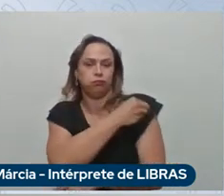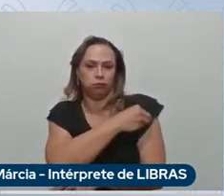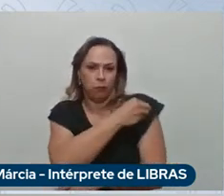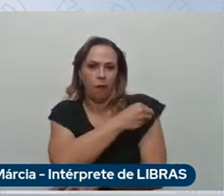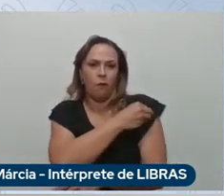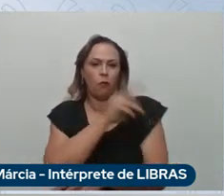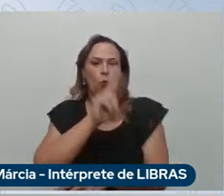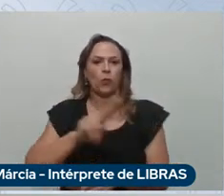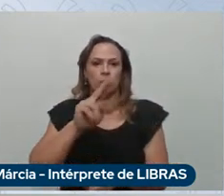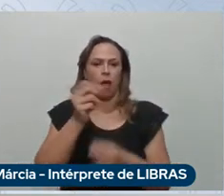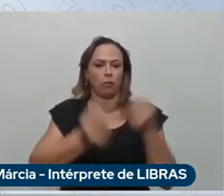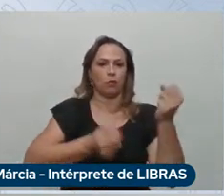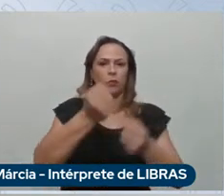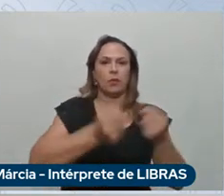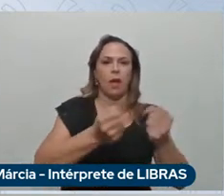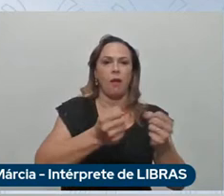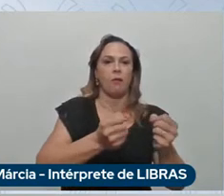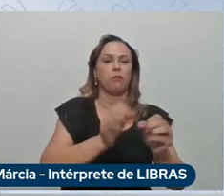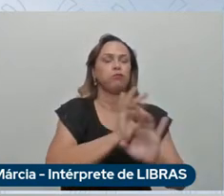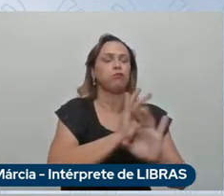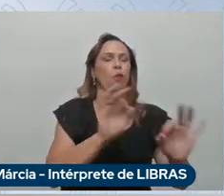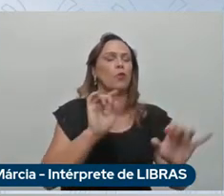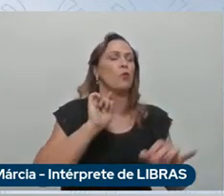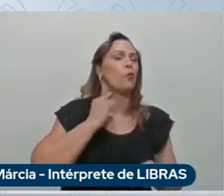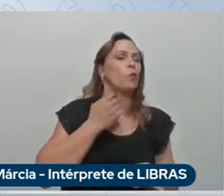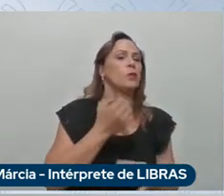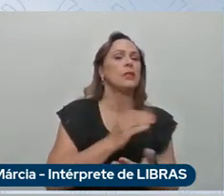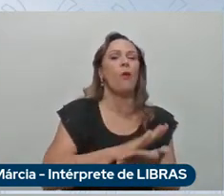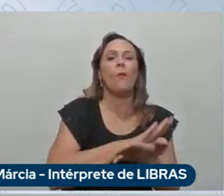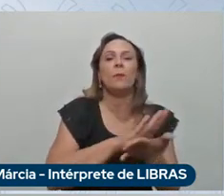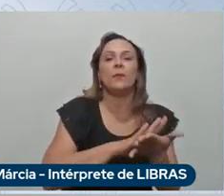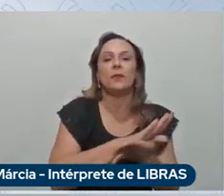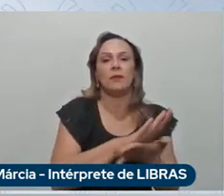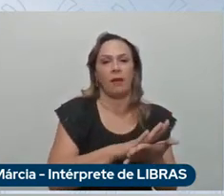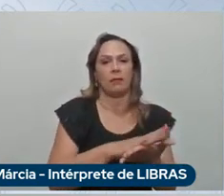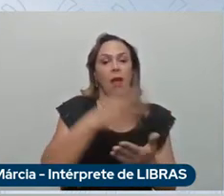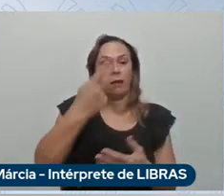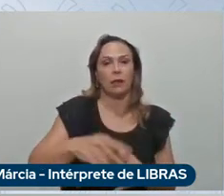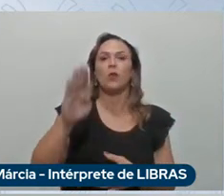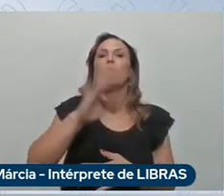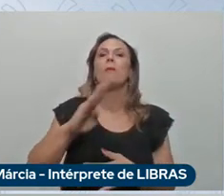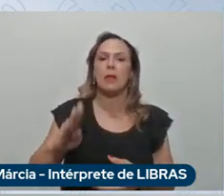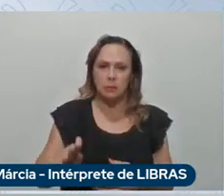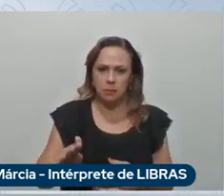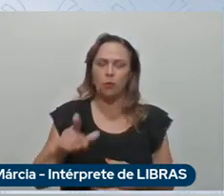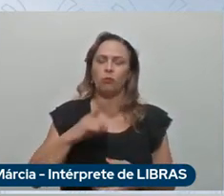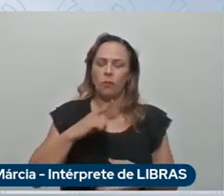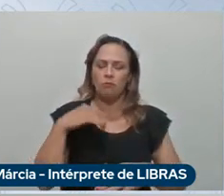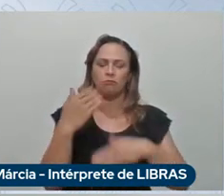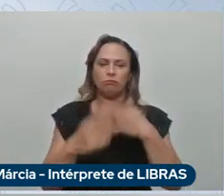carro elétrico então o Brasil tem essa força é uma força que é associada a uma grande competitividade porque